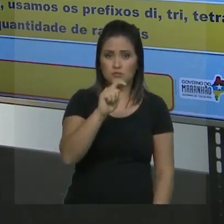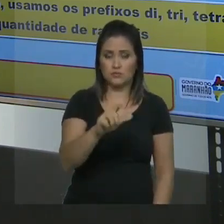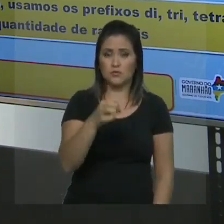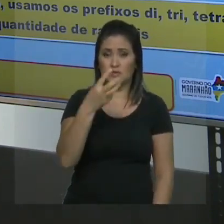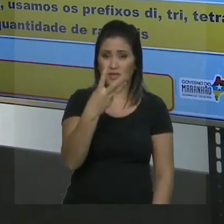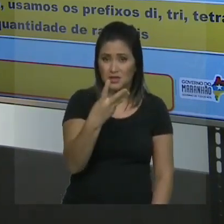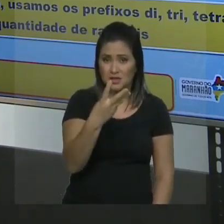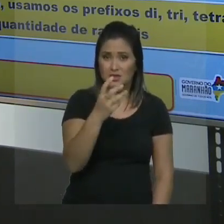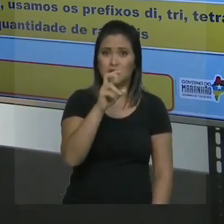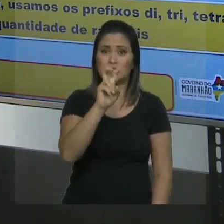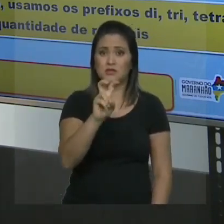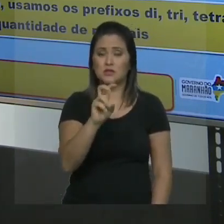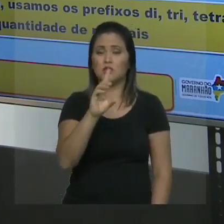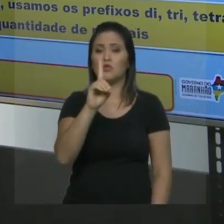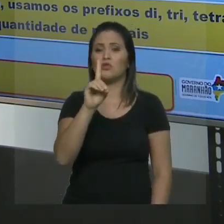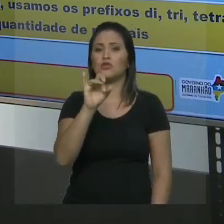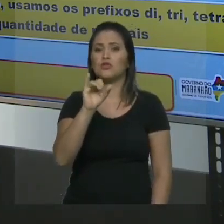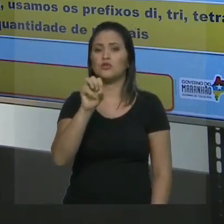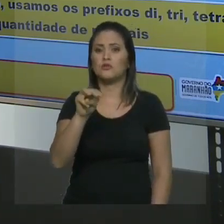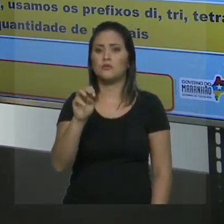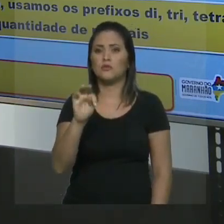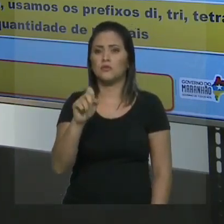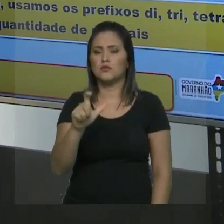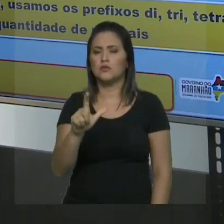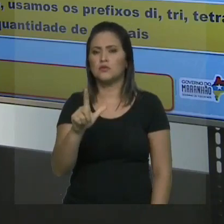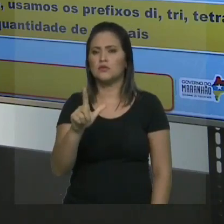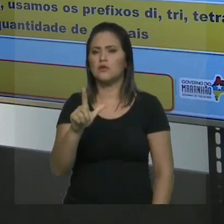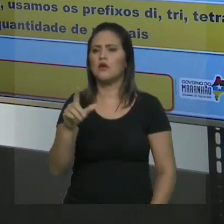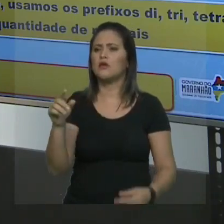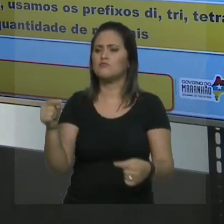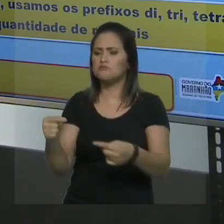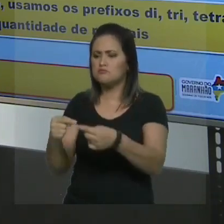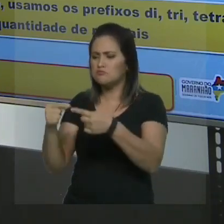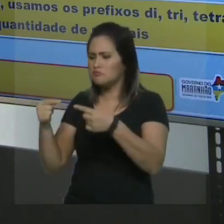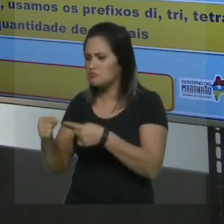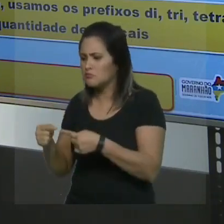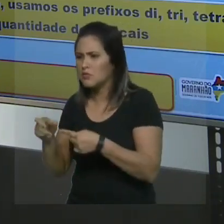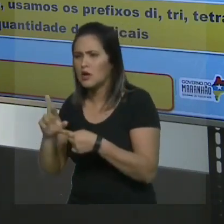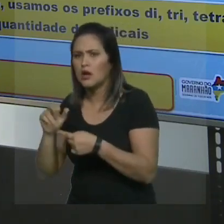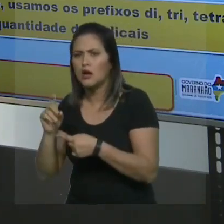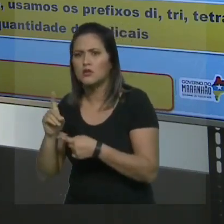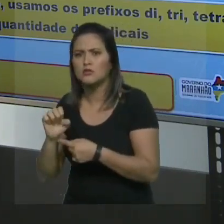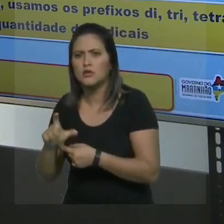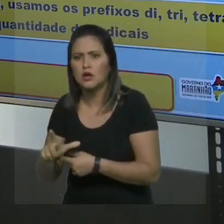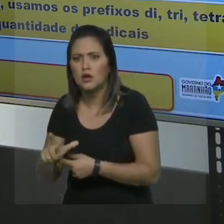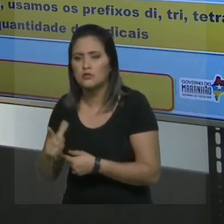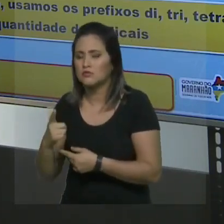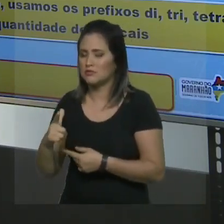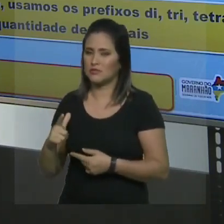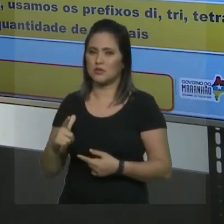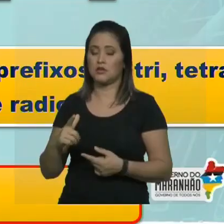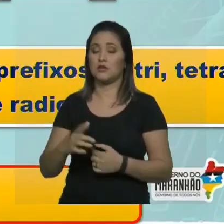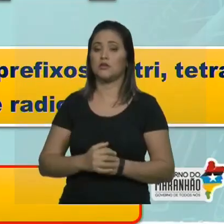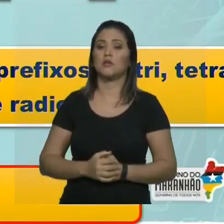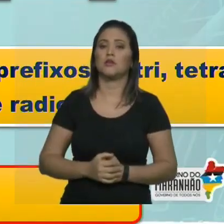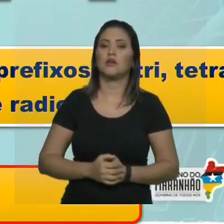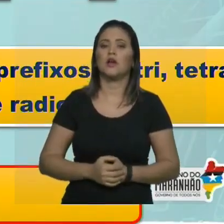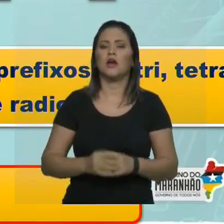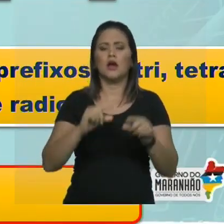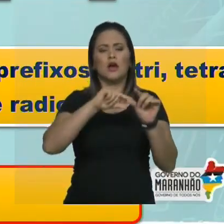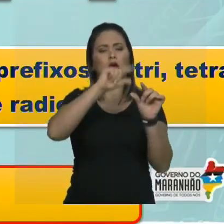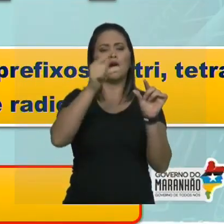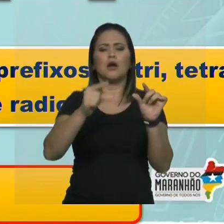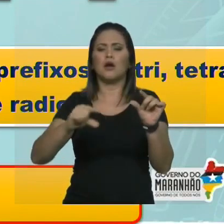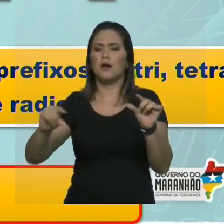de metil. Tem mais algum radical? Não. Agora vamos para a cadeia principal. Tem quantos na cadeia principal? 1, 2, 3, 4, 5,